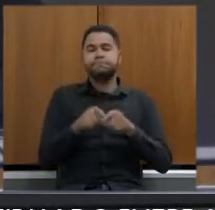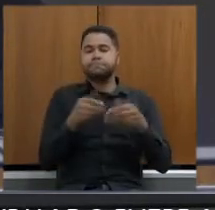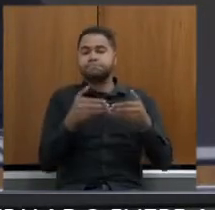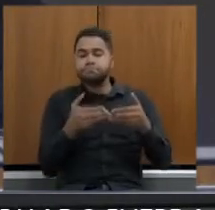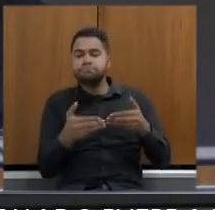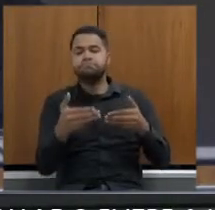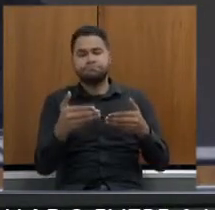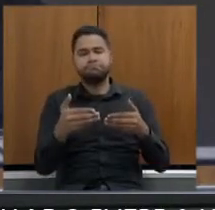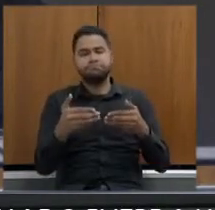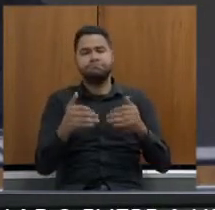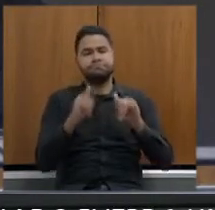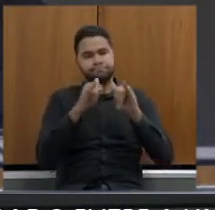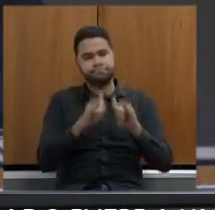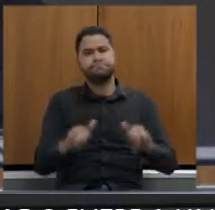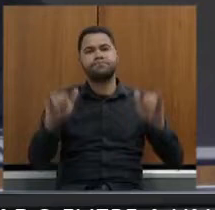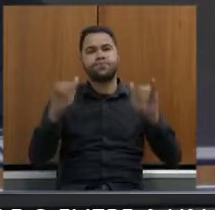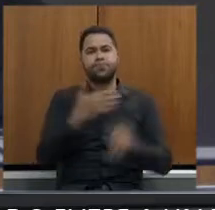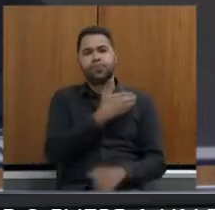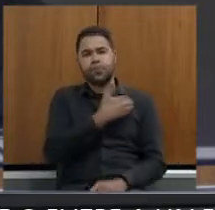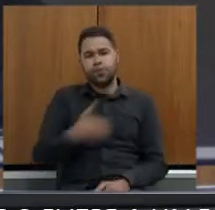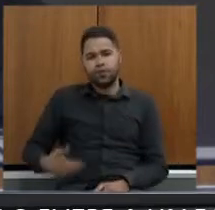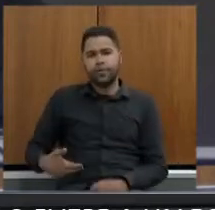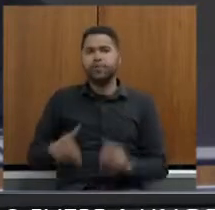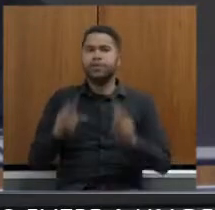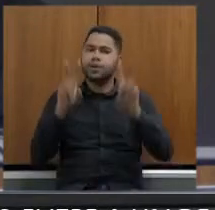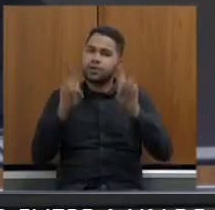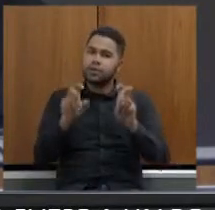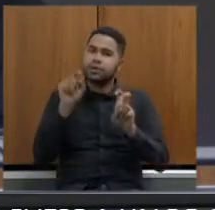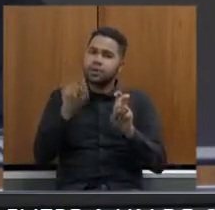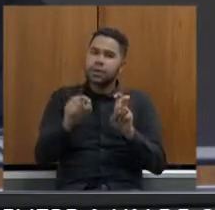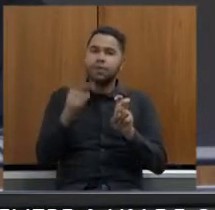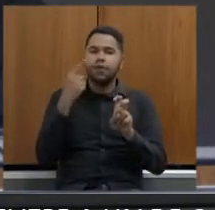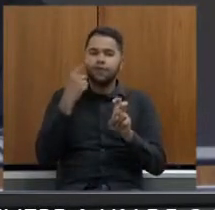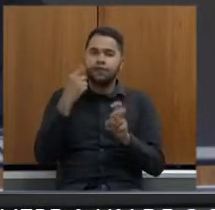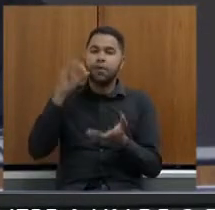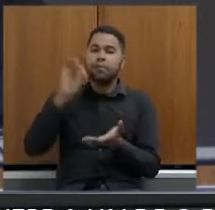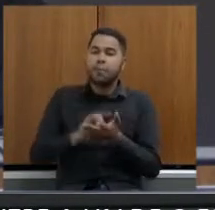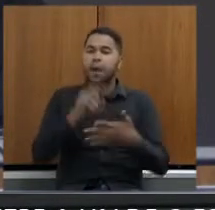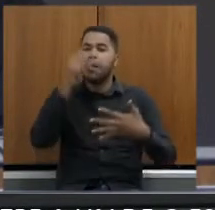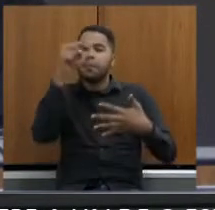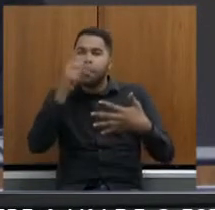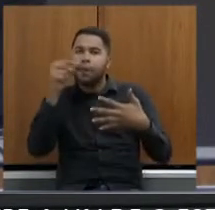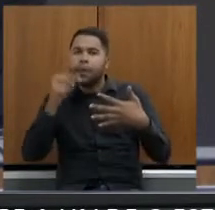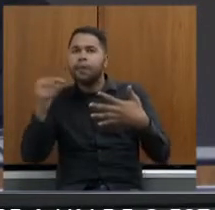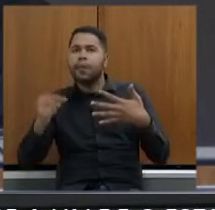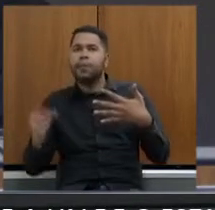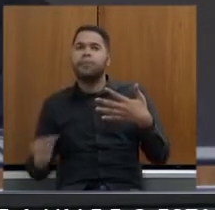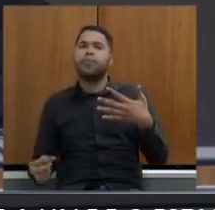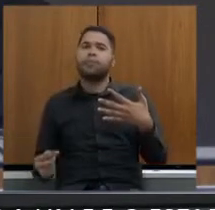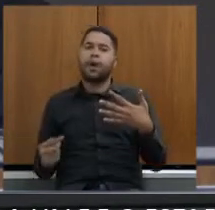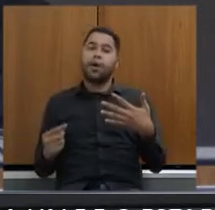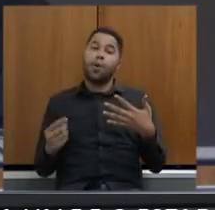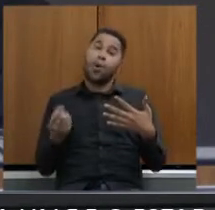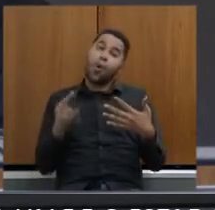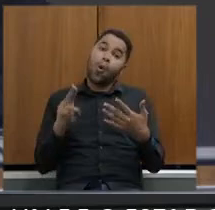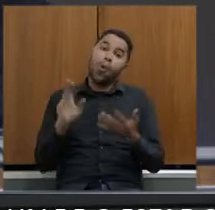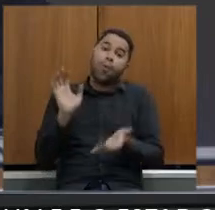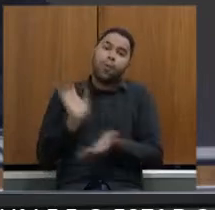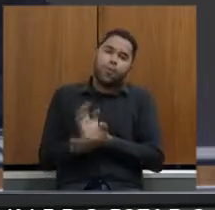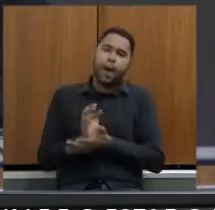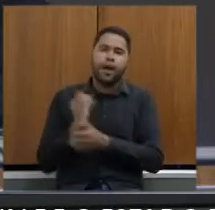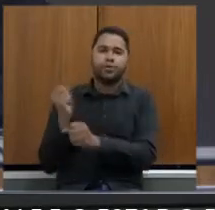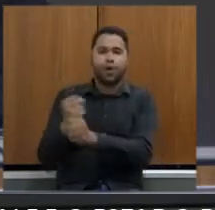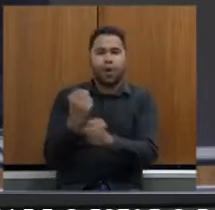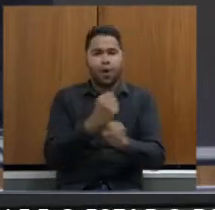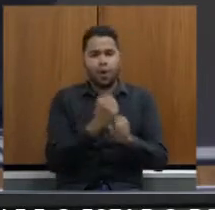semanas a gente deve ter um anúncio ao governador a respeito de medidas concretas de ao menos parte dessas obras